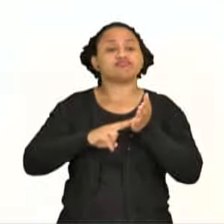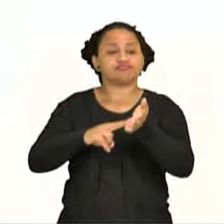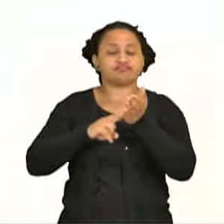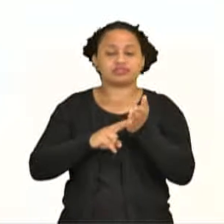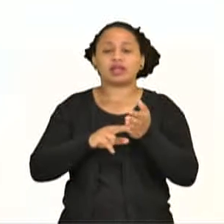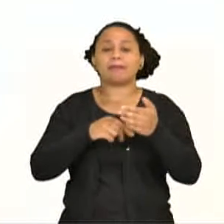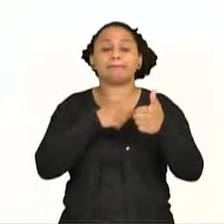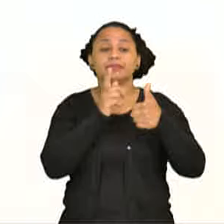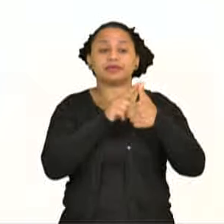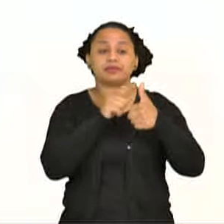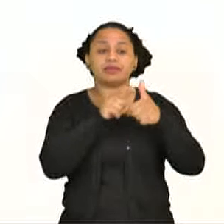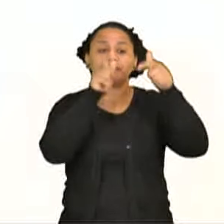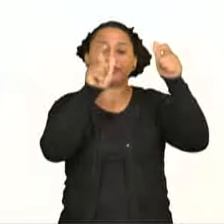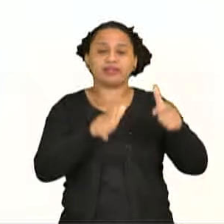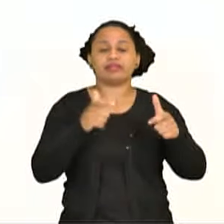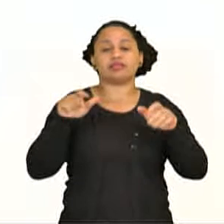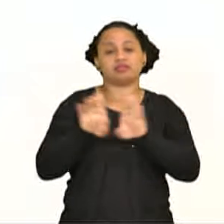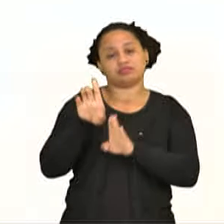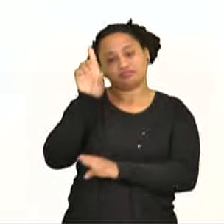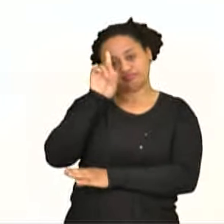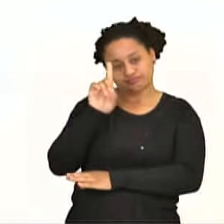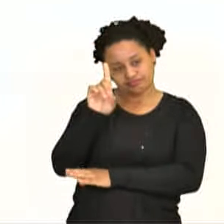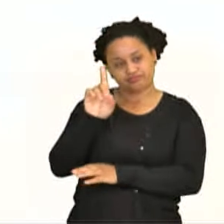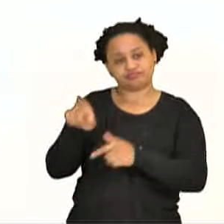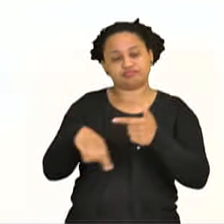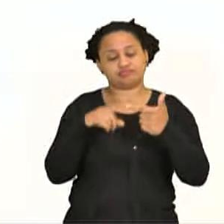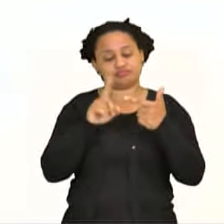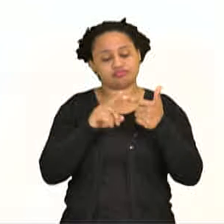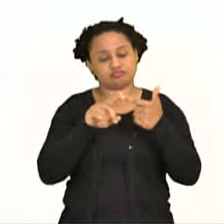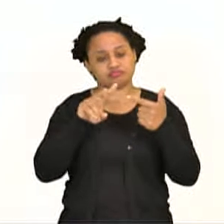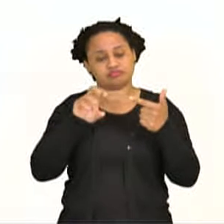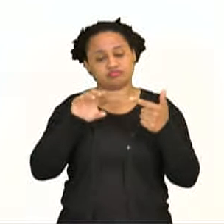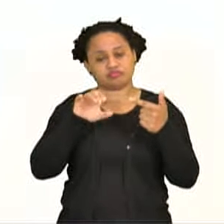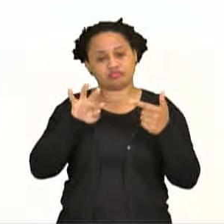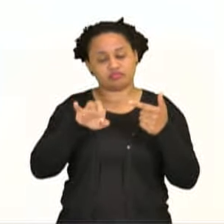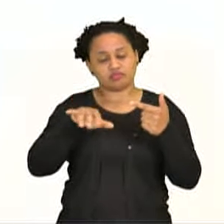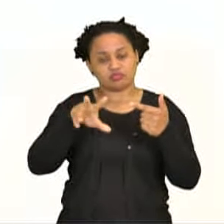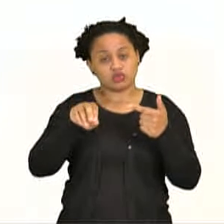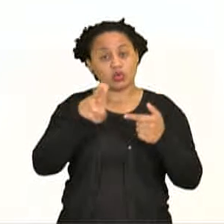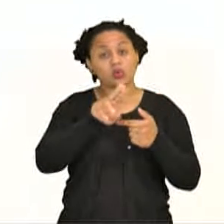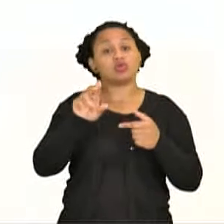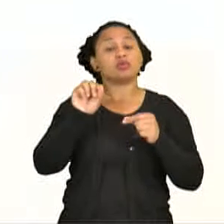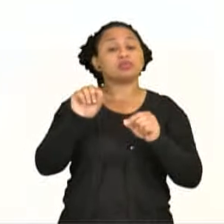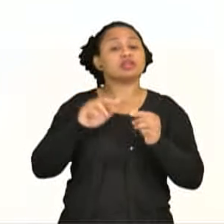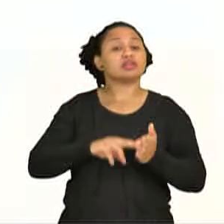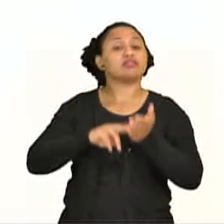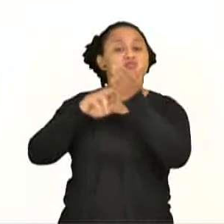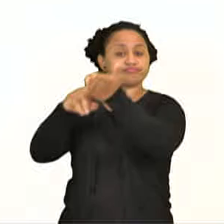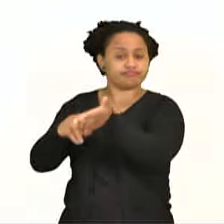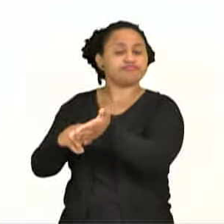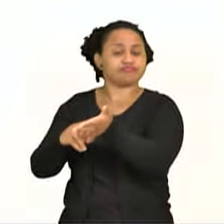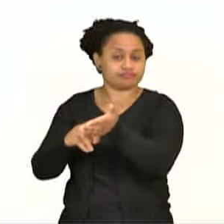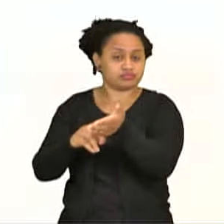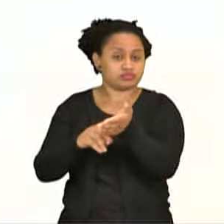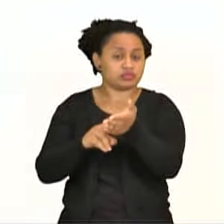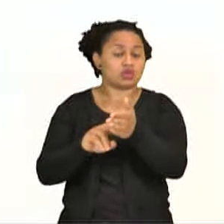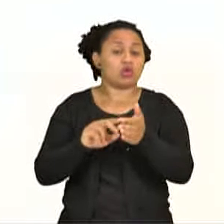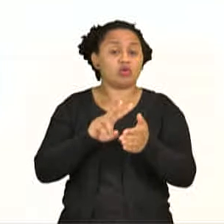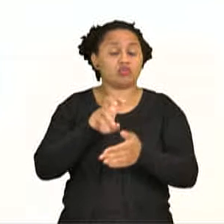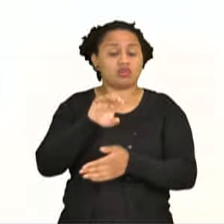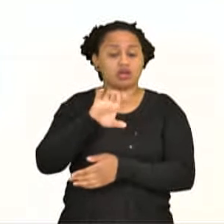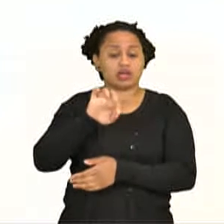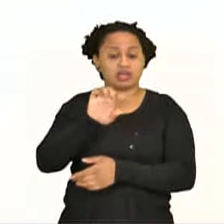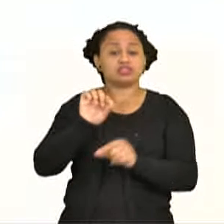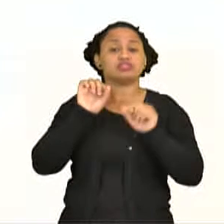a data. O vocativo, o nome do destinatário, que aparece logo abaixo do local e data. O vocativo é para quem você